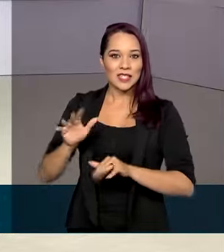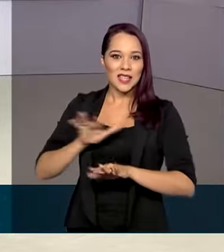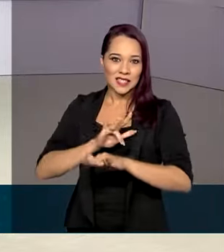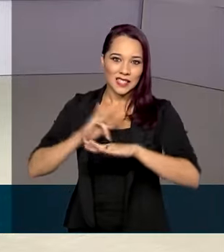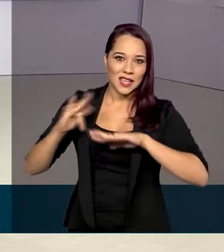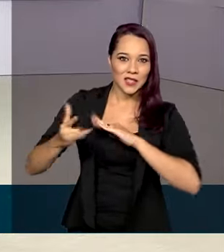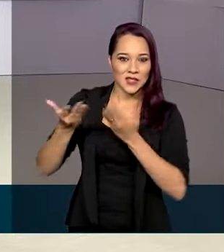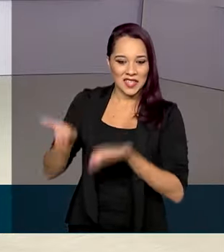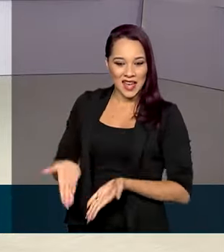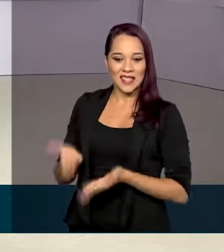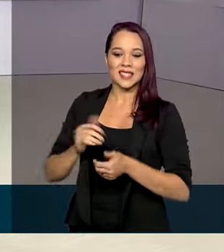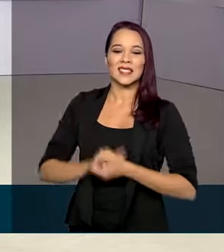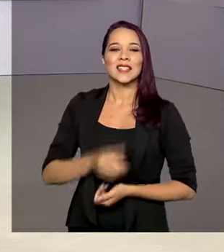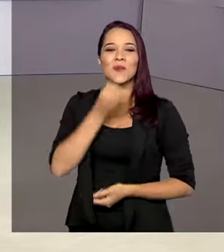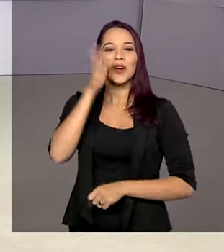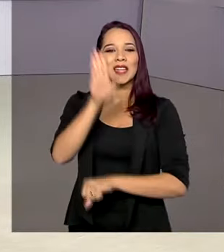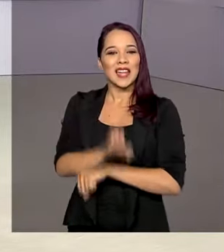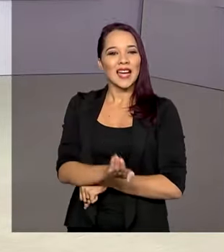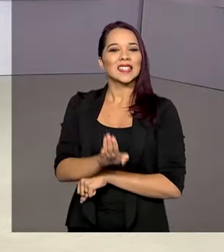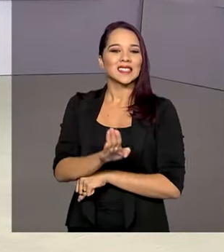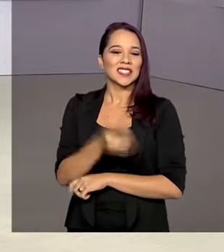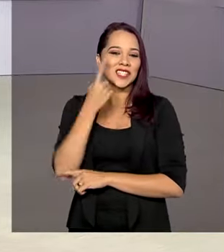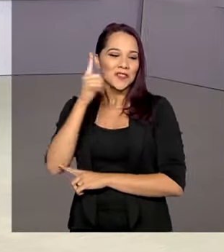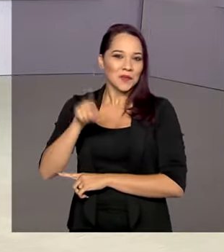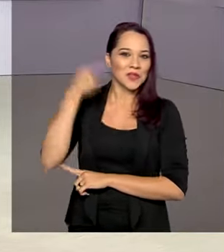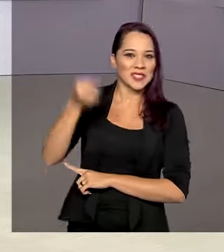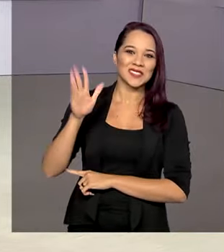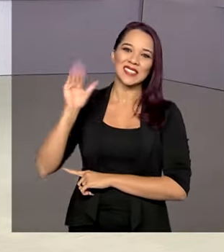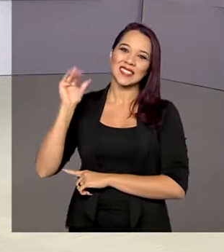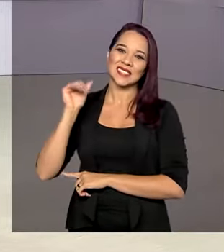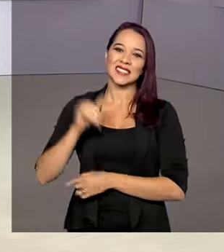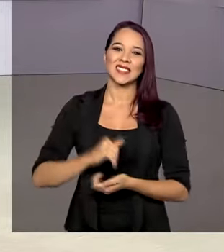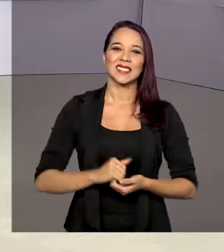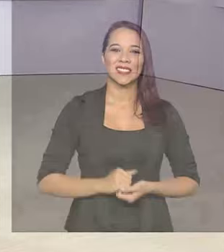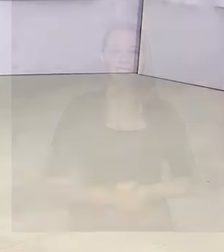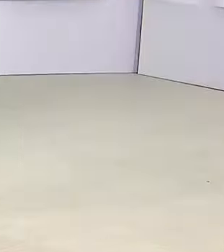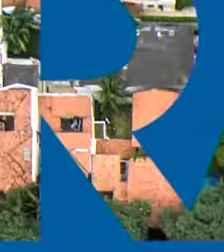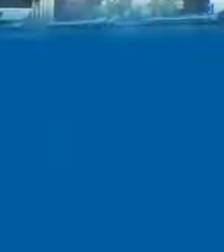seguindo as nossas redes sociais. Uma boa tarde. Nos vemos na próxima edição. Até lá.